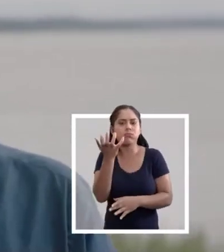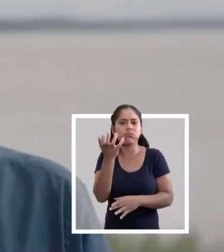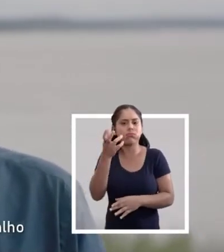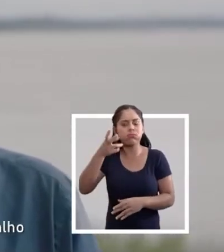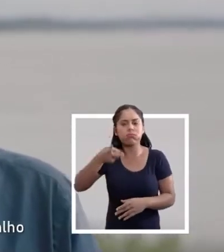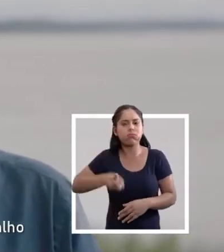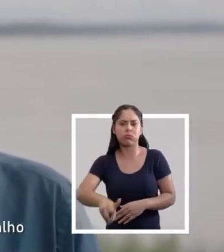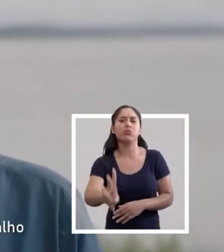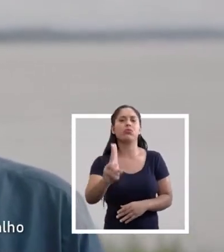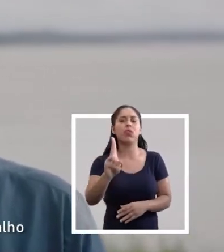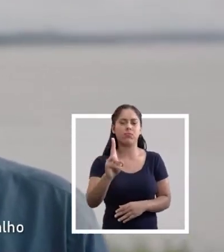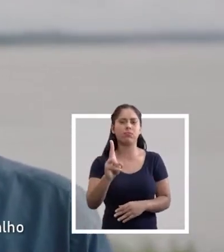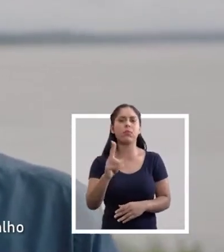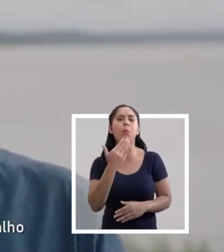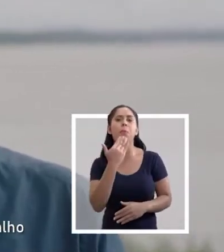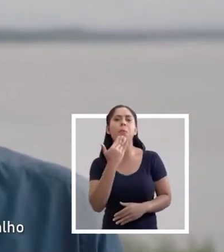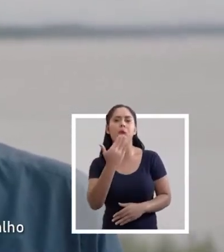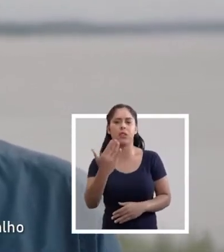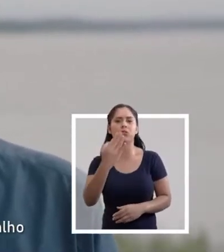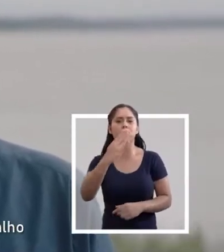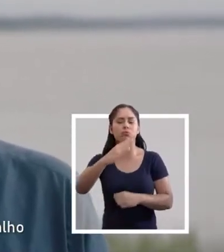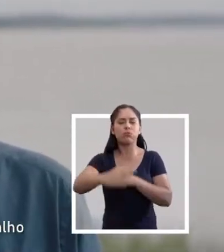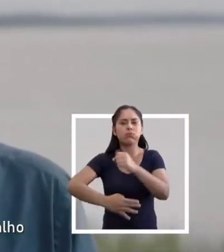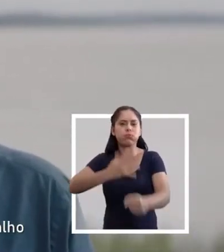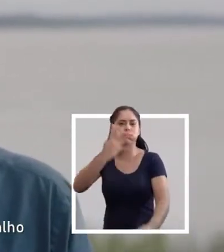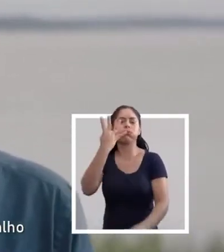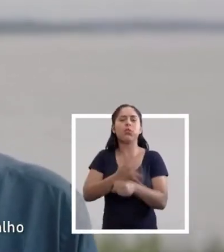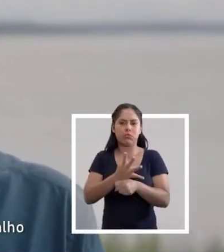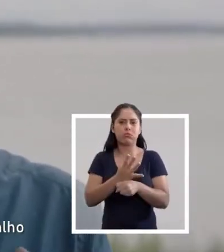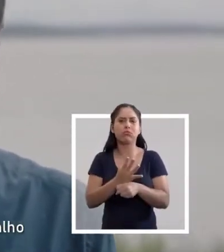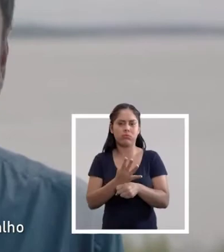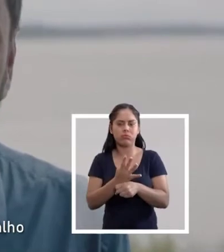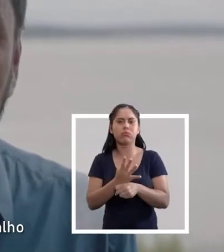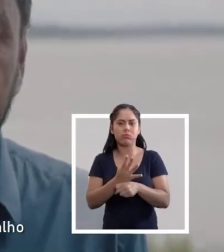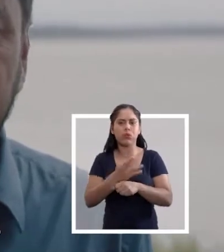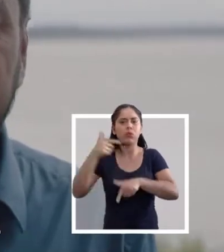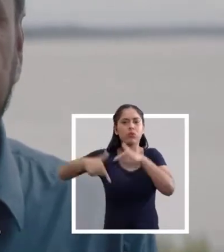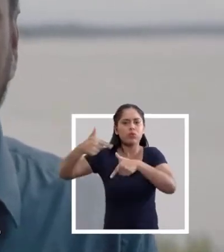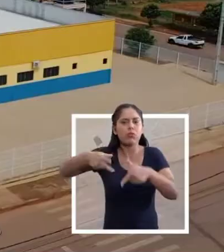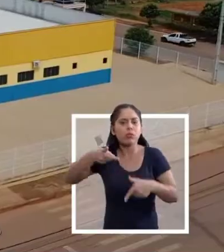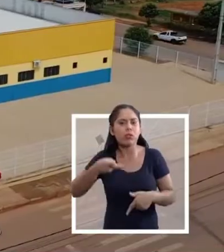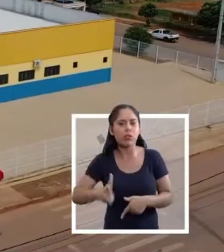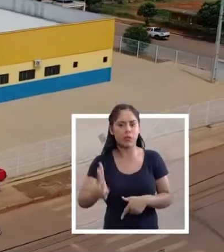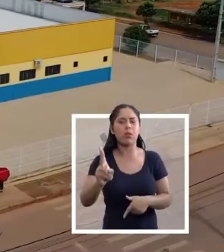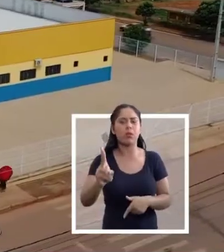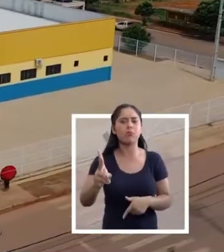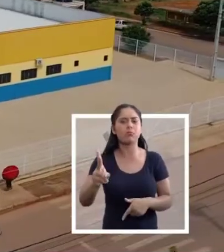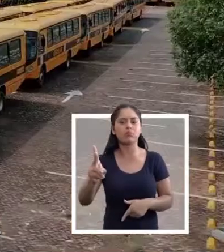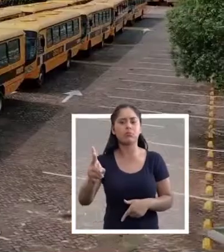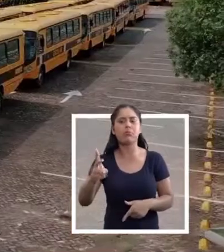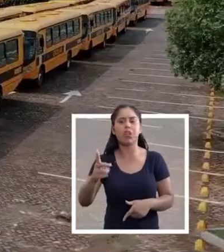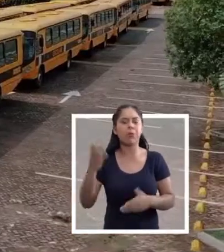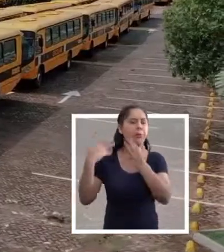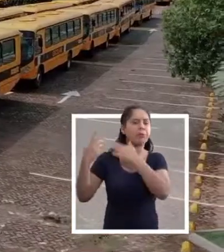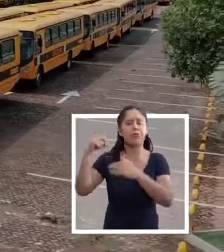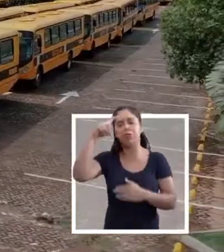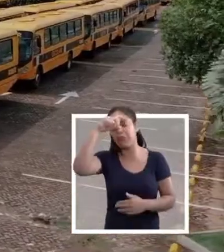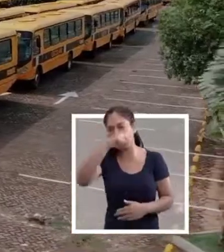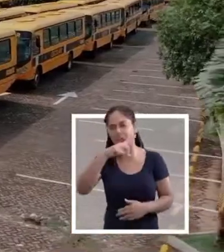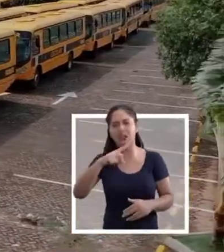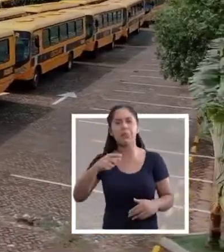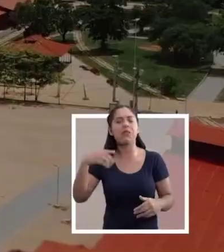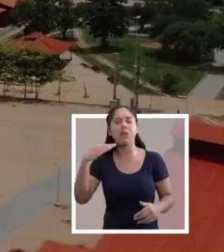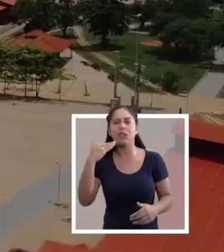seguir. Peço a você mais quatro anos para continuar um trabalho que está nos tirando do descaso do passado